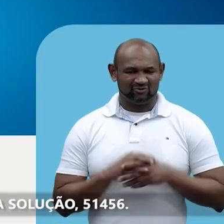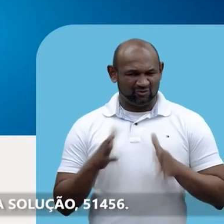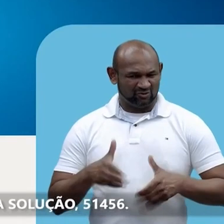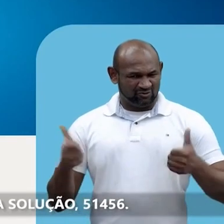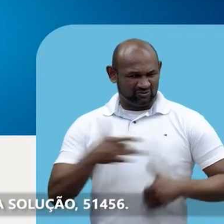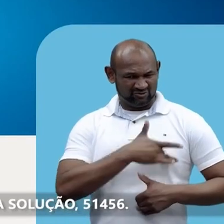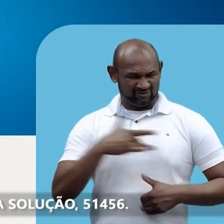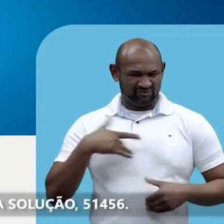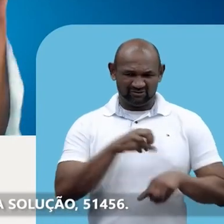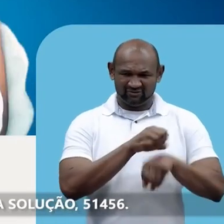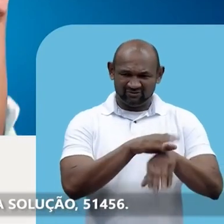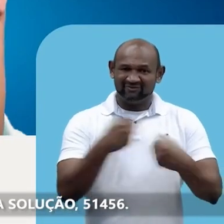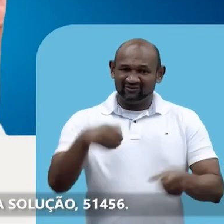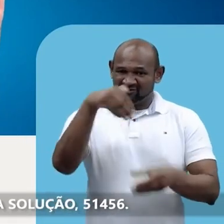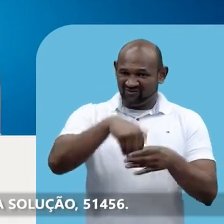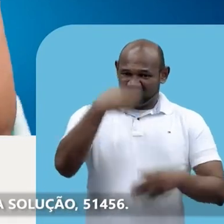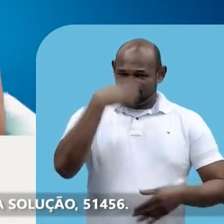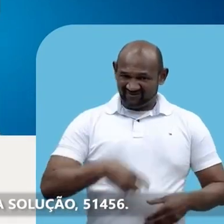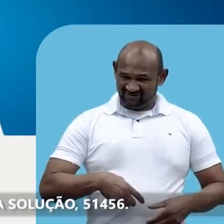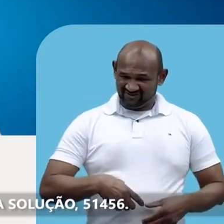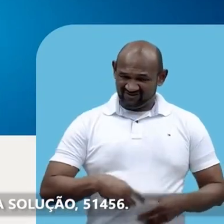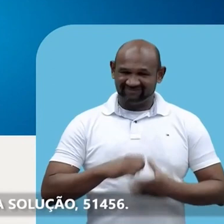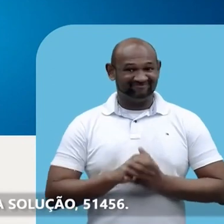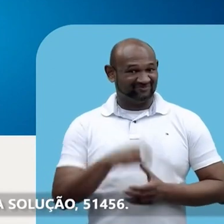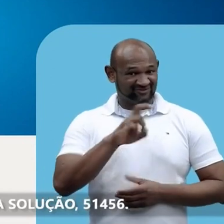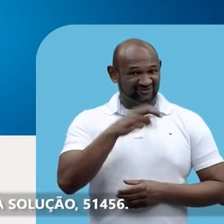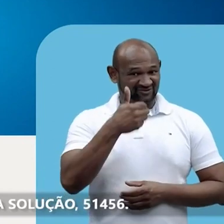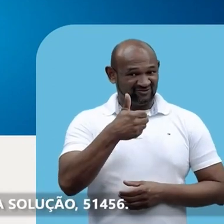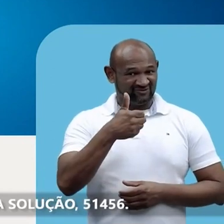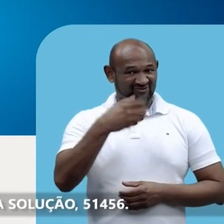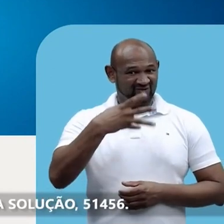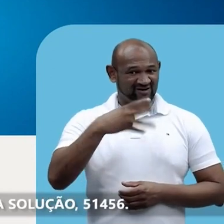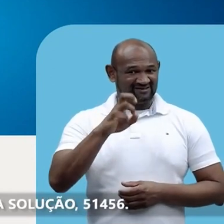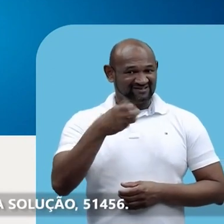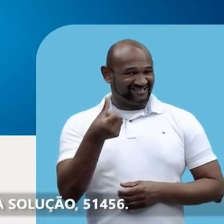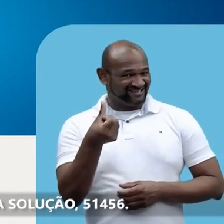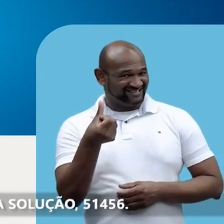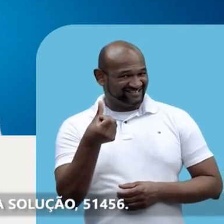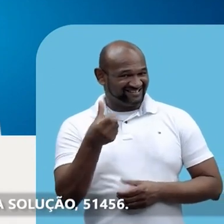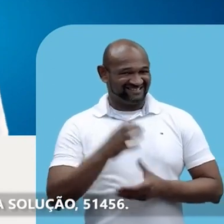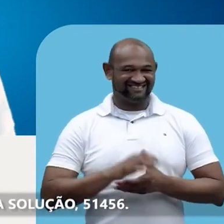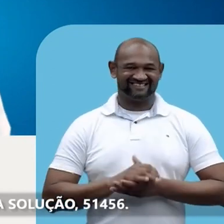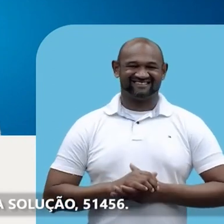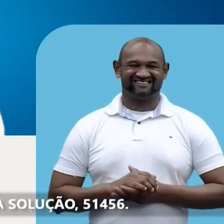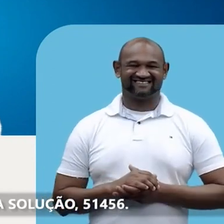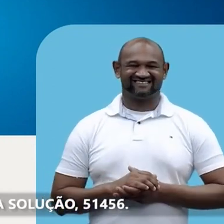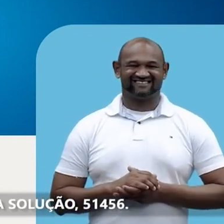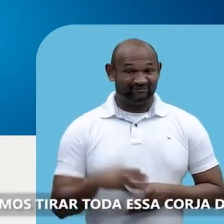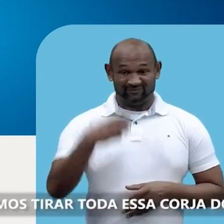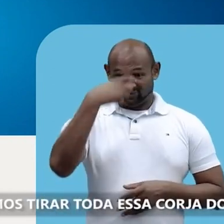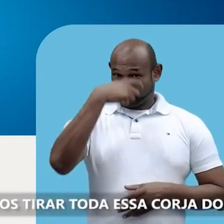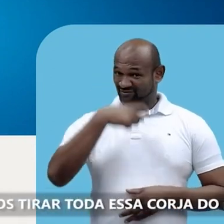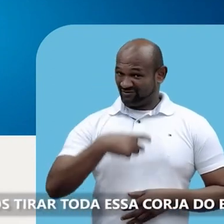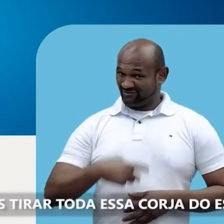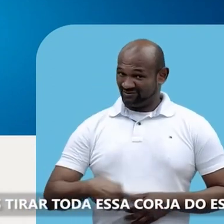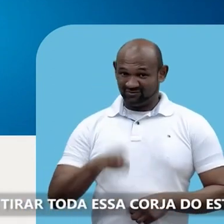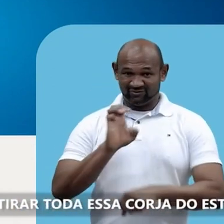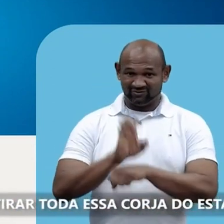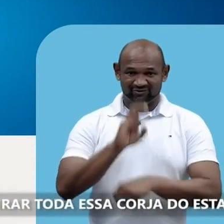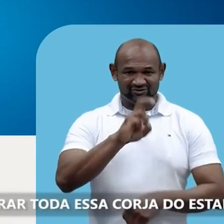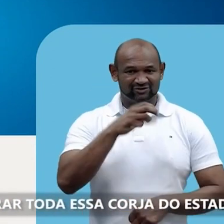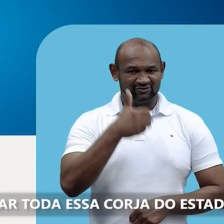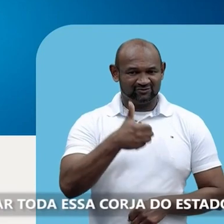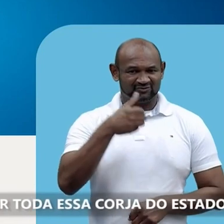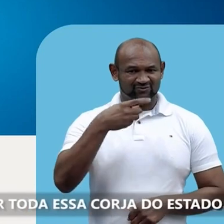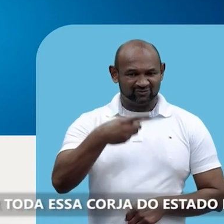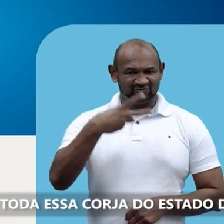Por mais saúde e educação, votos do povo, L é a solução, 51, 456. Igor Melo, seu estadual.